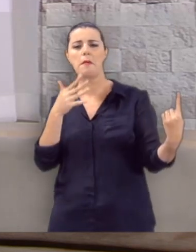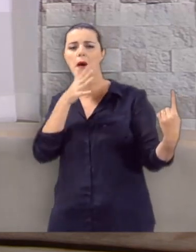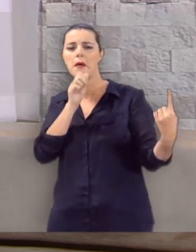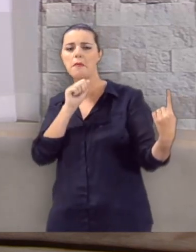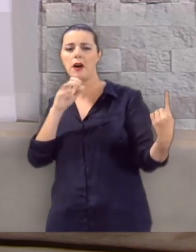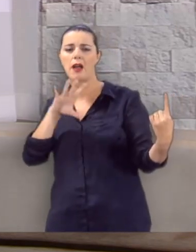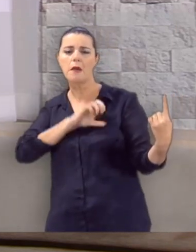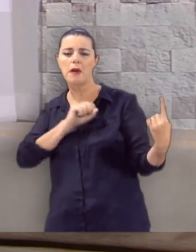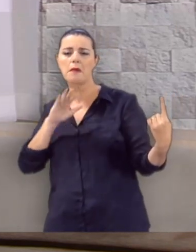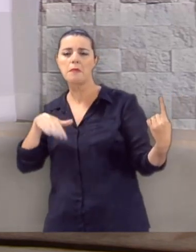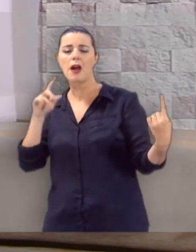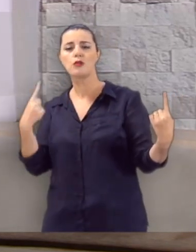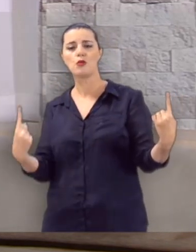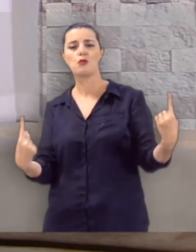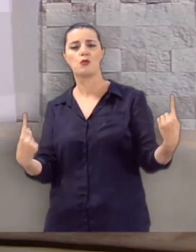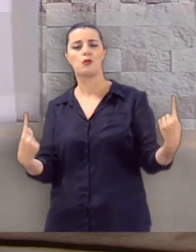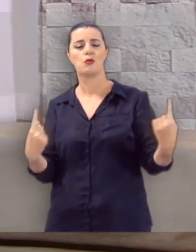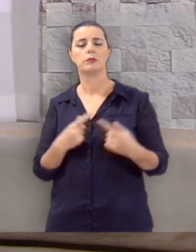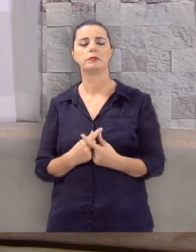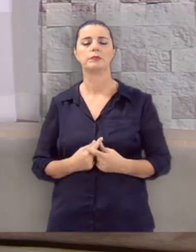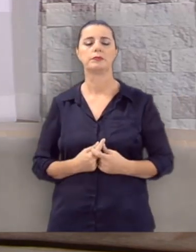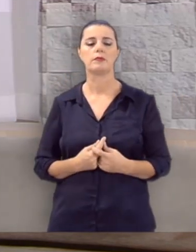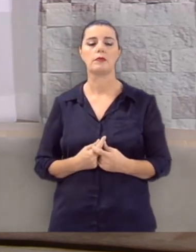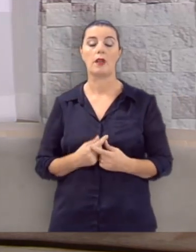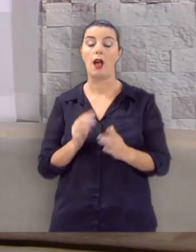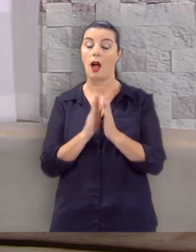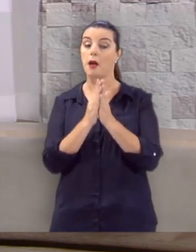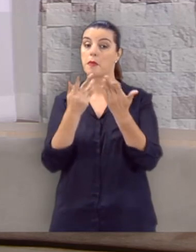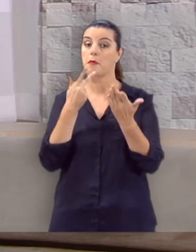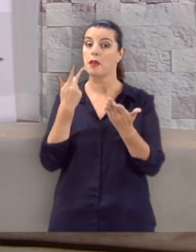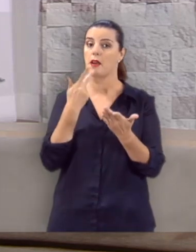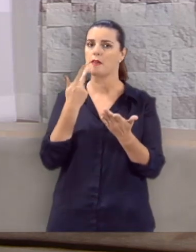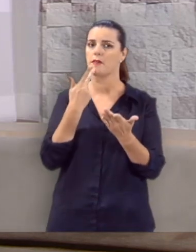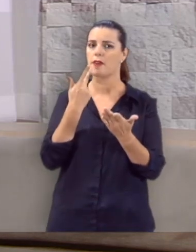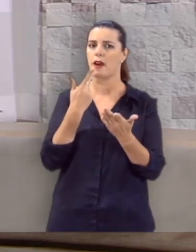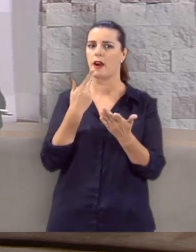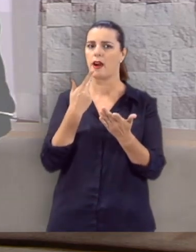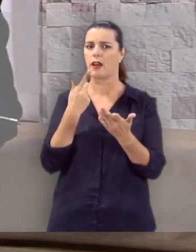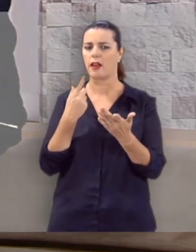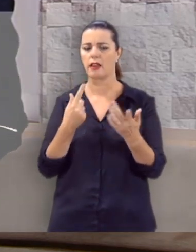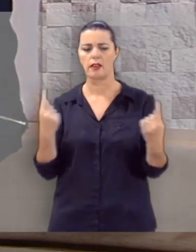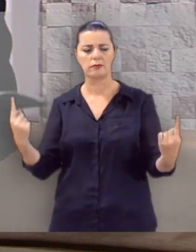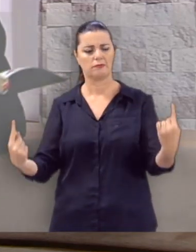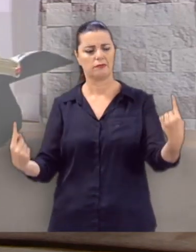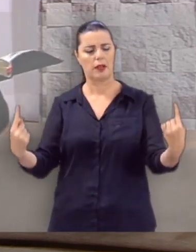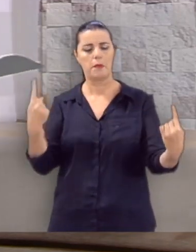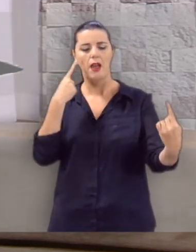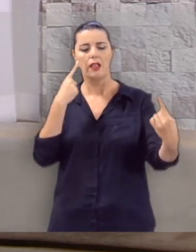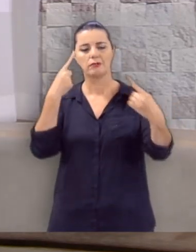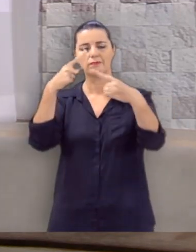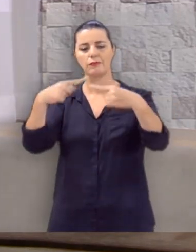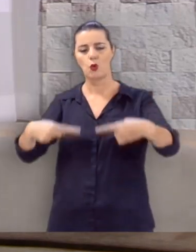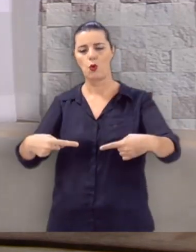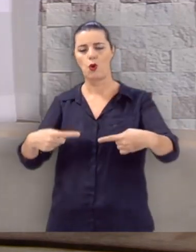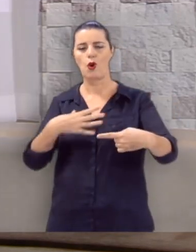passou a gostar mais de Jacó. E a Bíblia diz que eles então semearam, de certa forma, a inimizade no